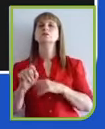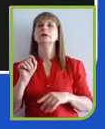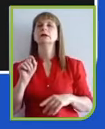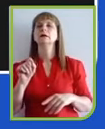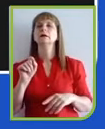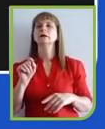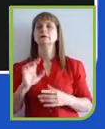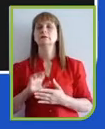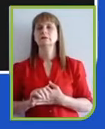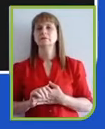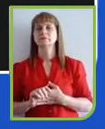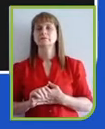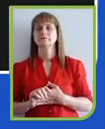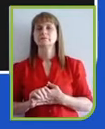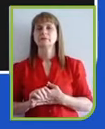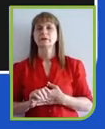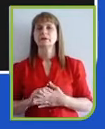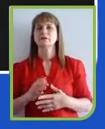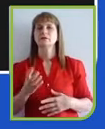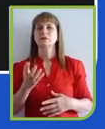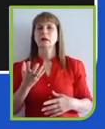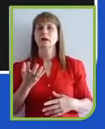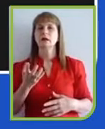eu queria que cada um de vocês